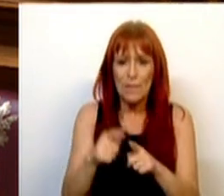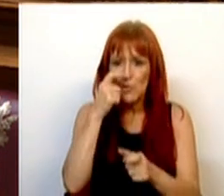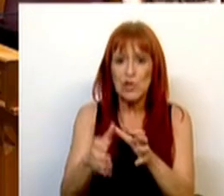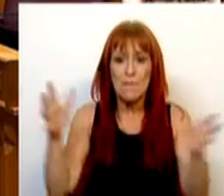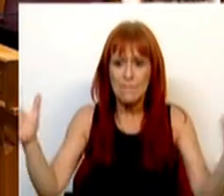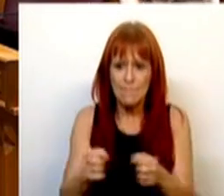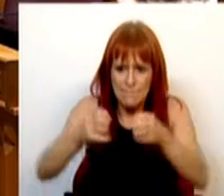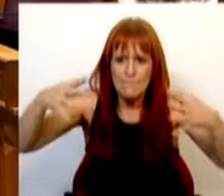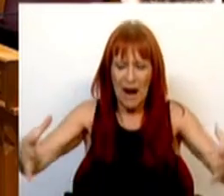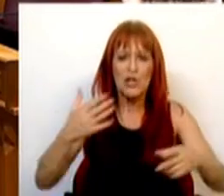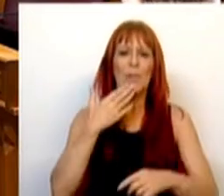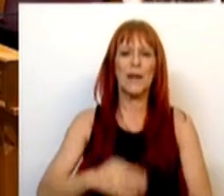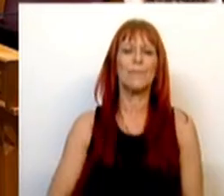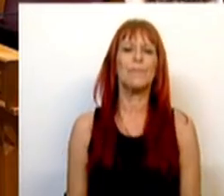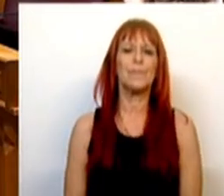pessoas. Muito obrigado.